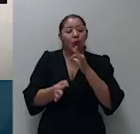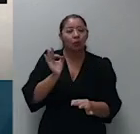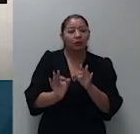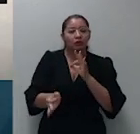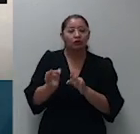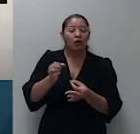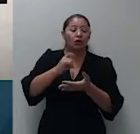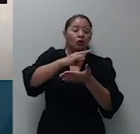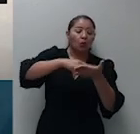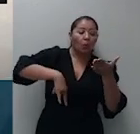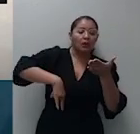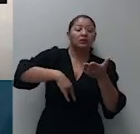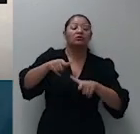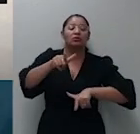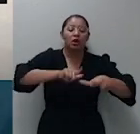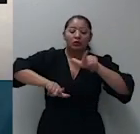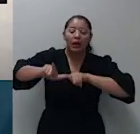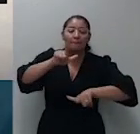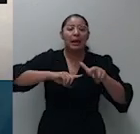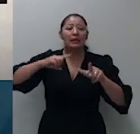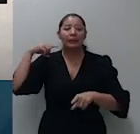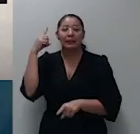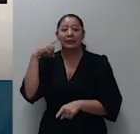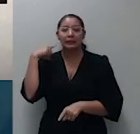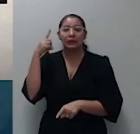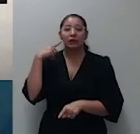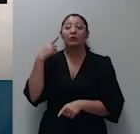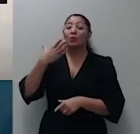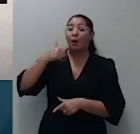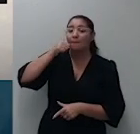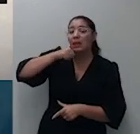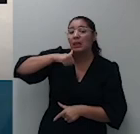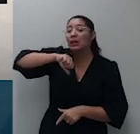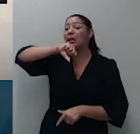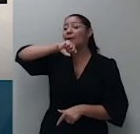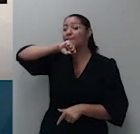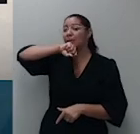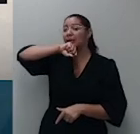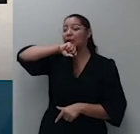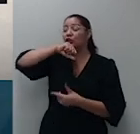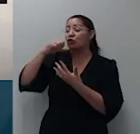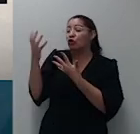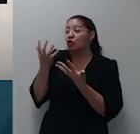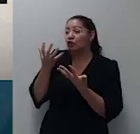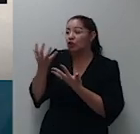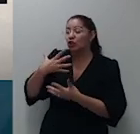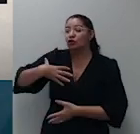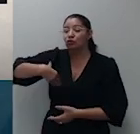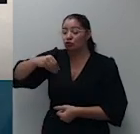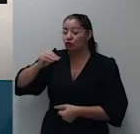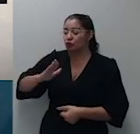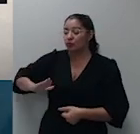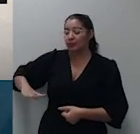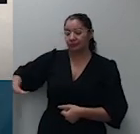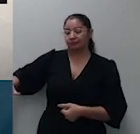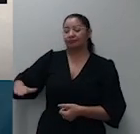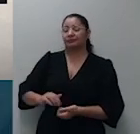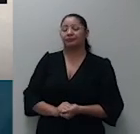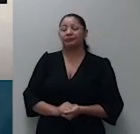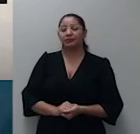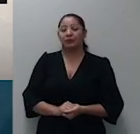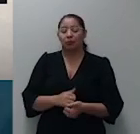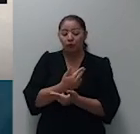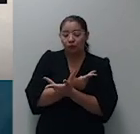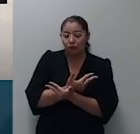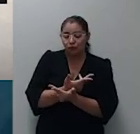advocatistas formulado pela genitora no interesse de menores seus filhos onerando o patrimônio dos infantes em